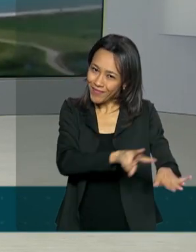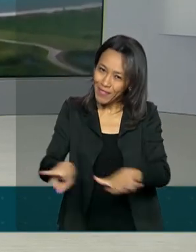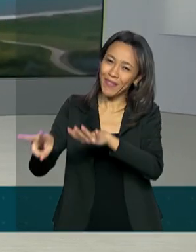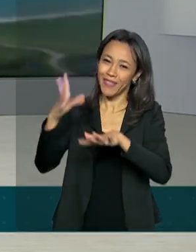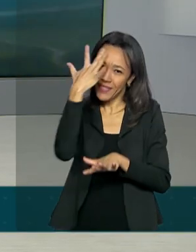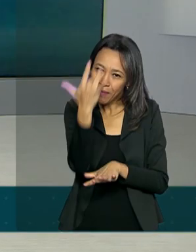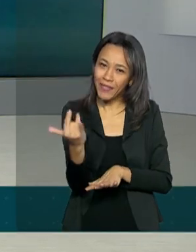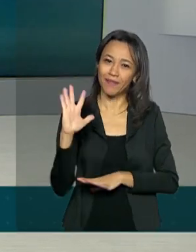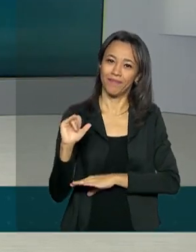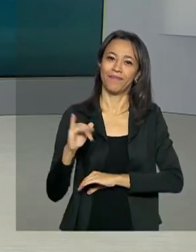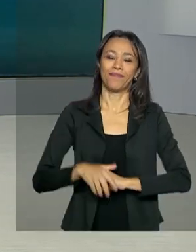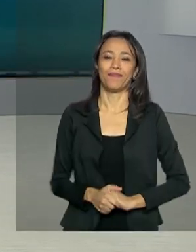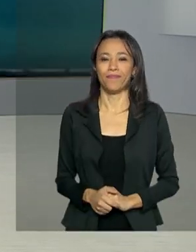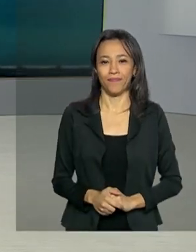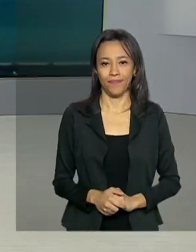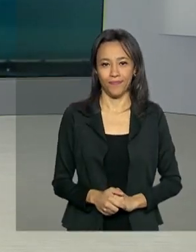e até amanhã. Tchau, tchau.